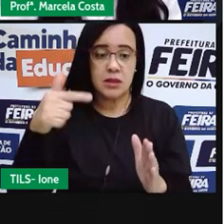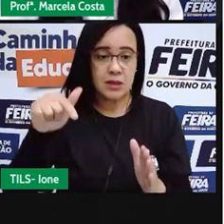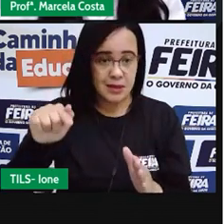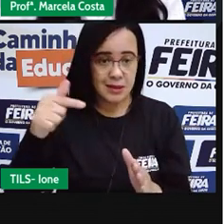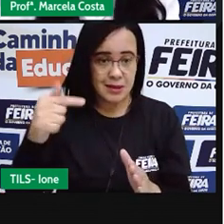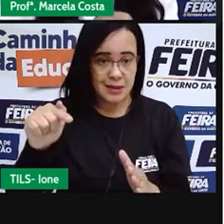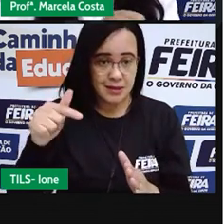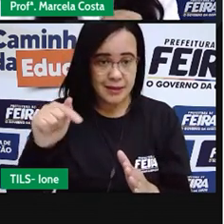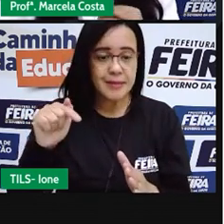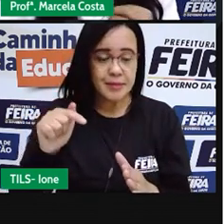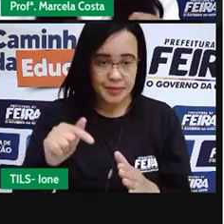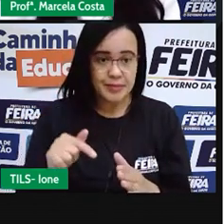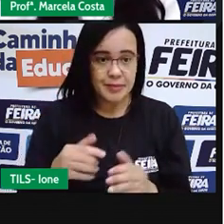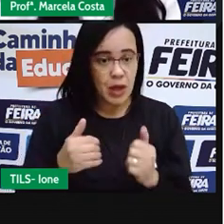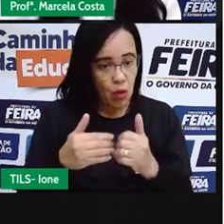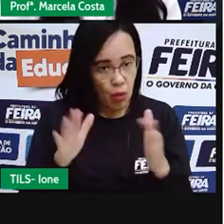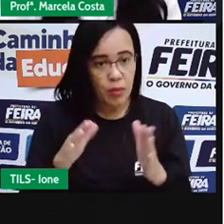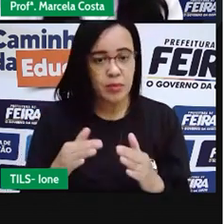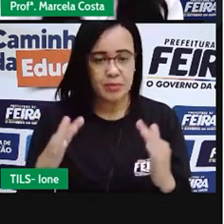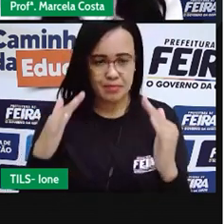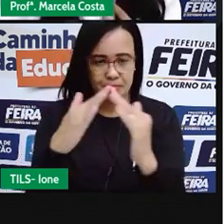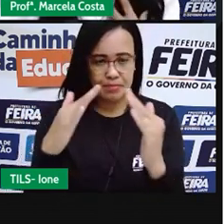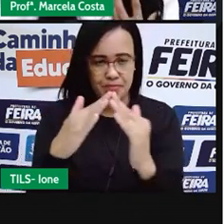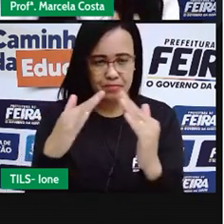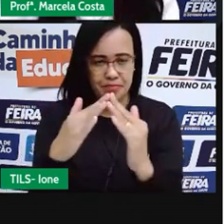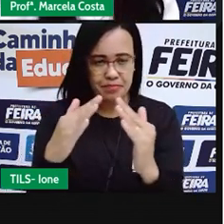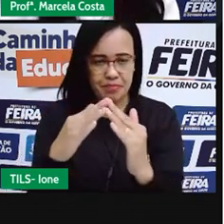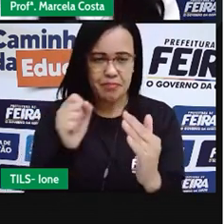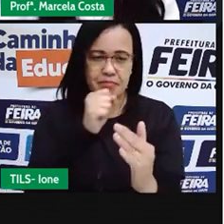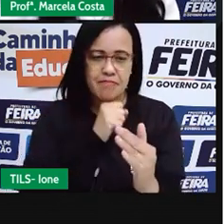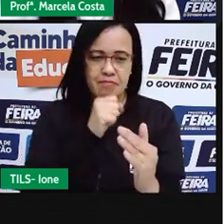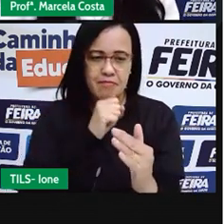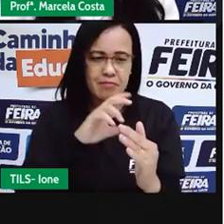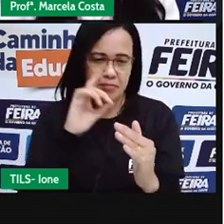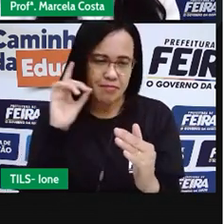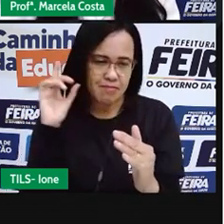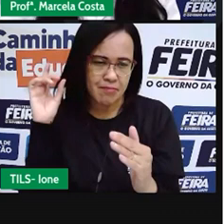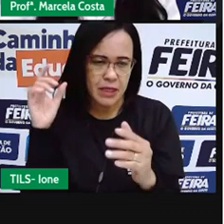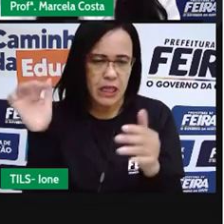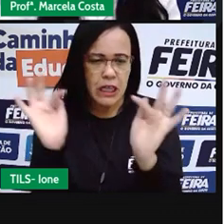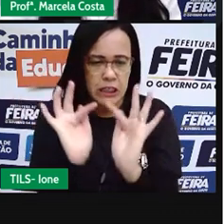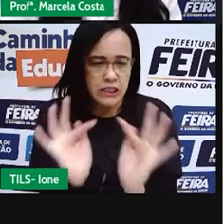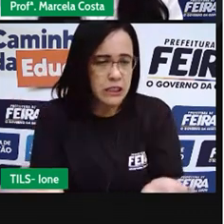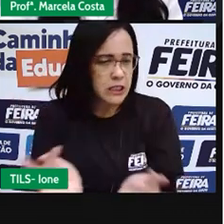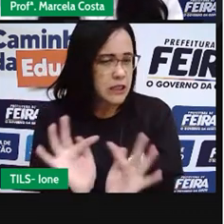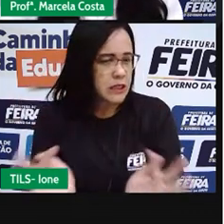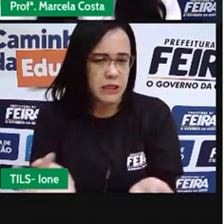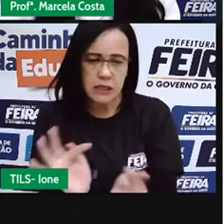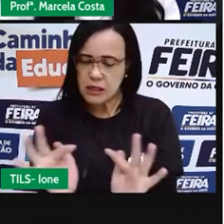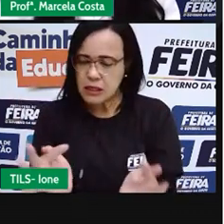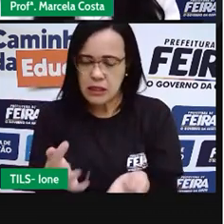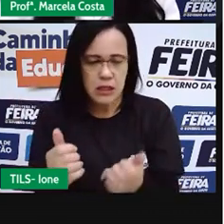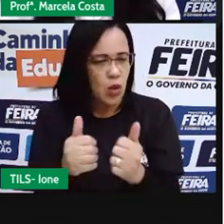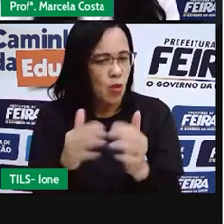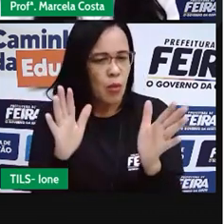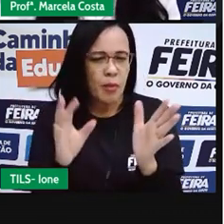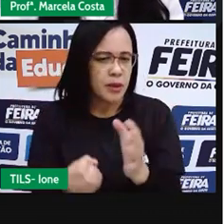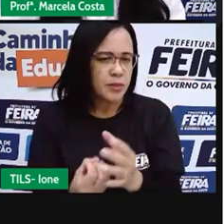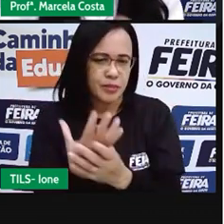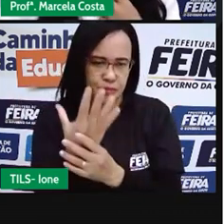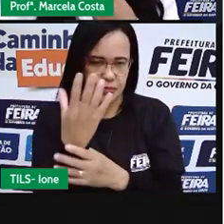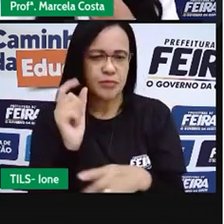foi uma capela primitiva, uma capela mais simples, que foi iniciada ali por índios,